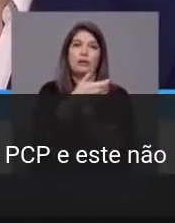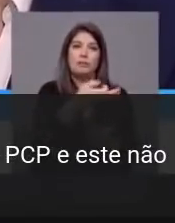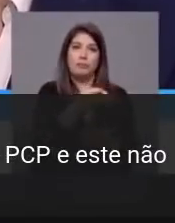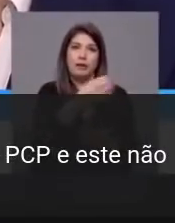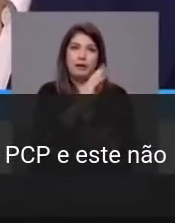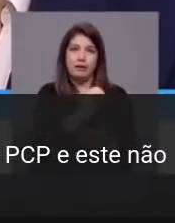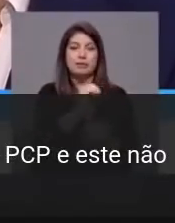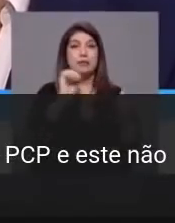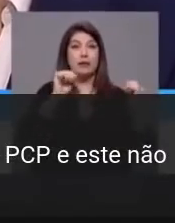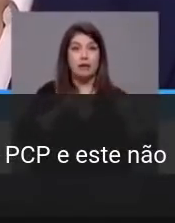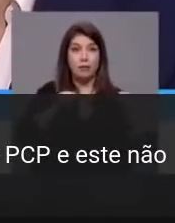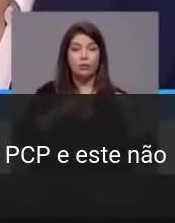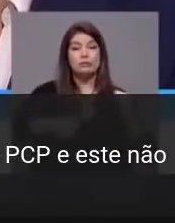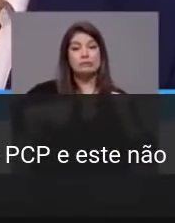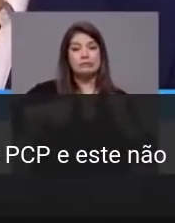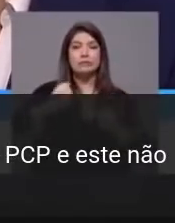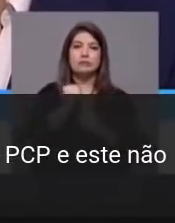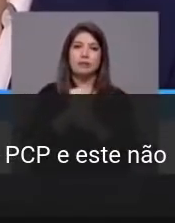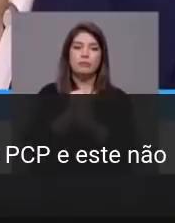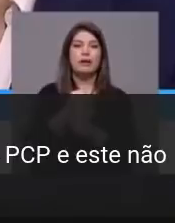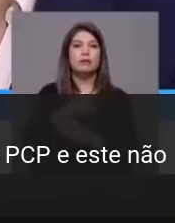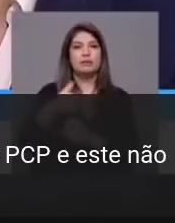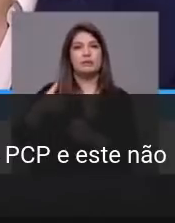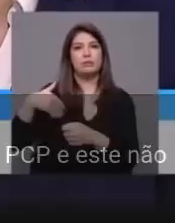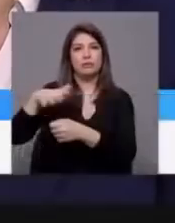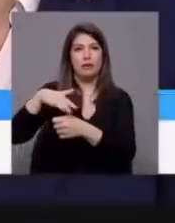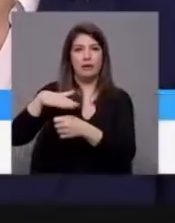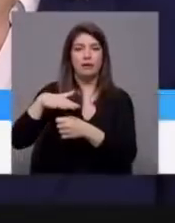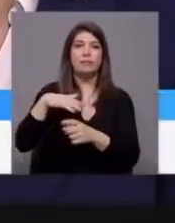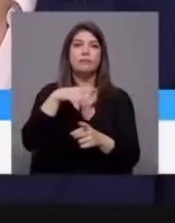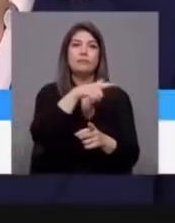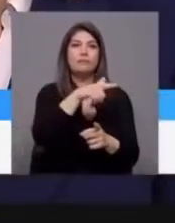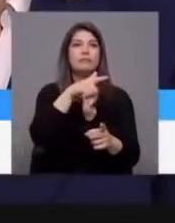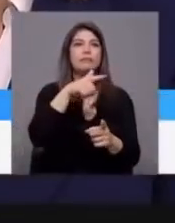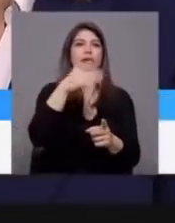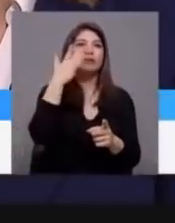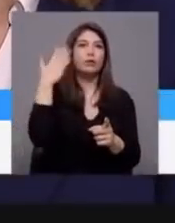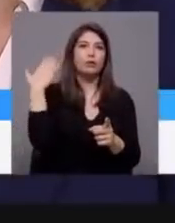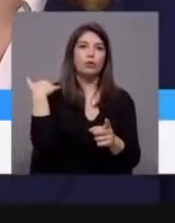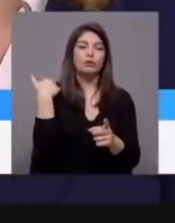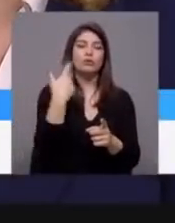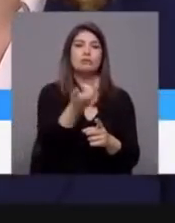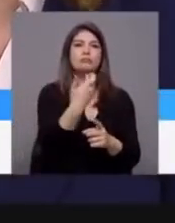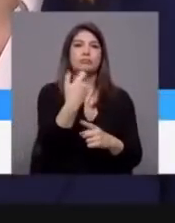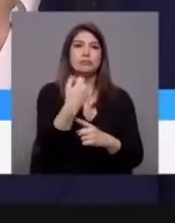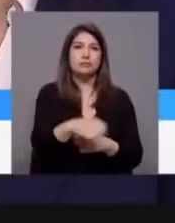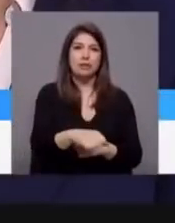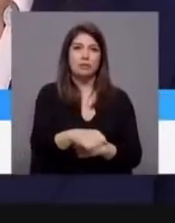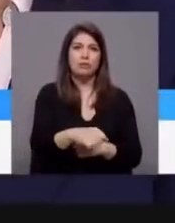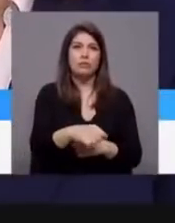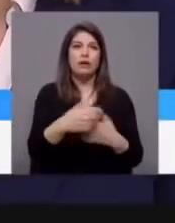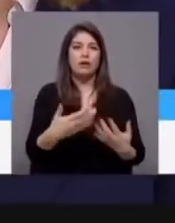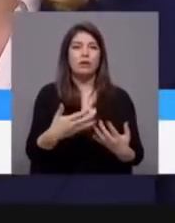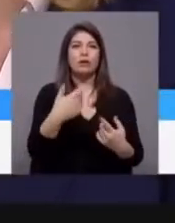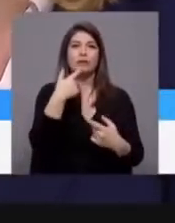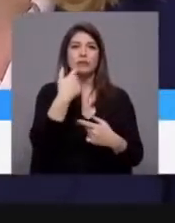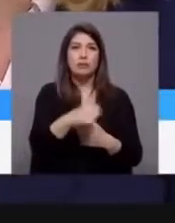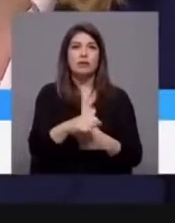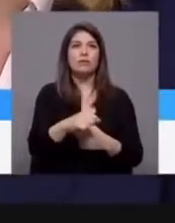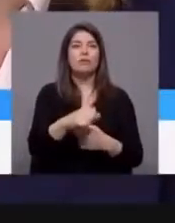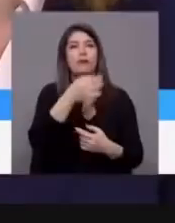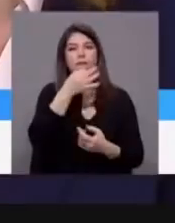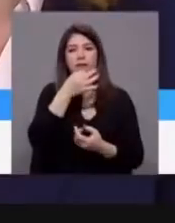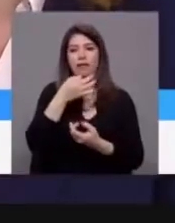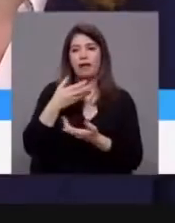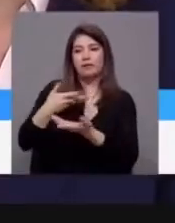com base no trabalho e na saúde, para responder ao país. António Costa recusou. E tem vindo desde aí em recusas de diálogo à